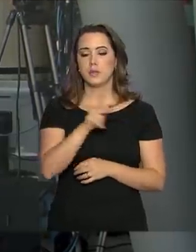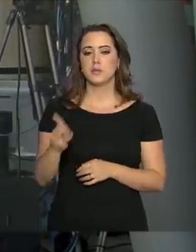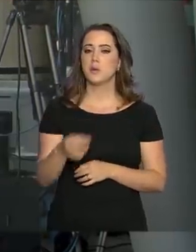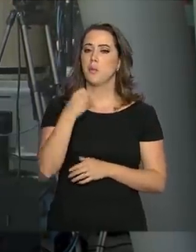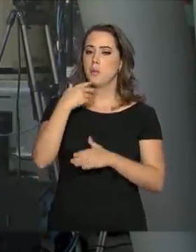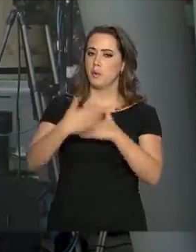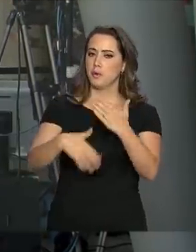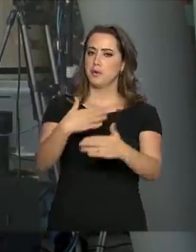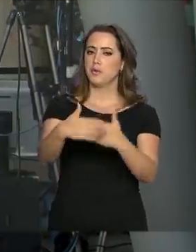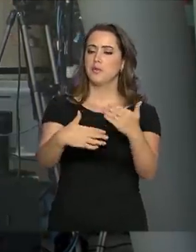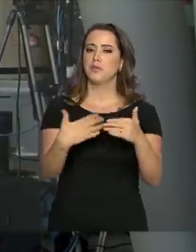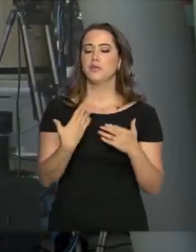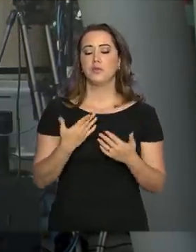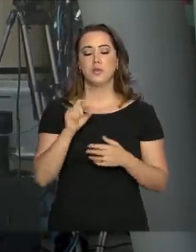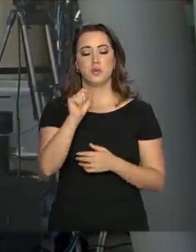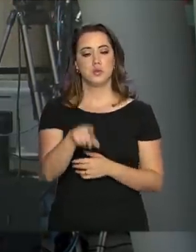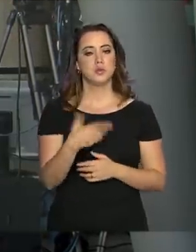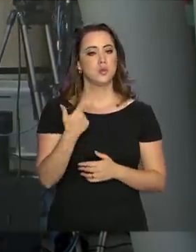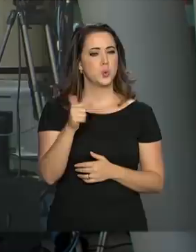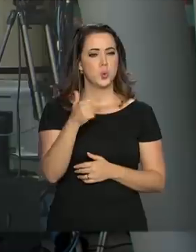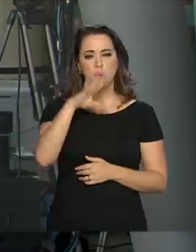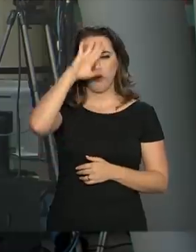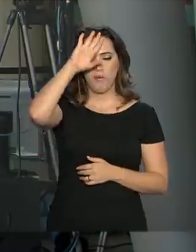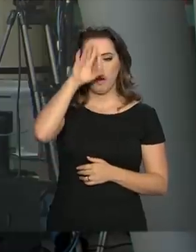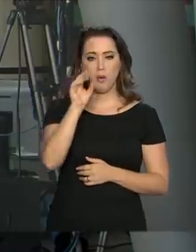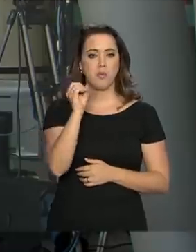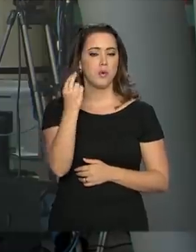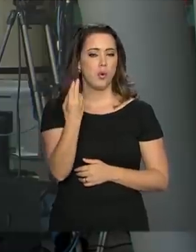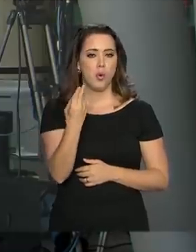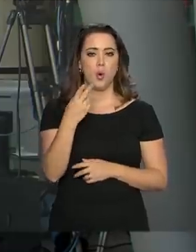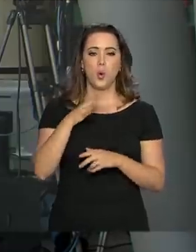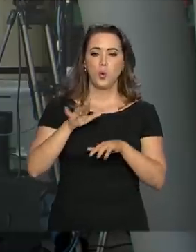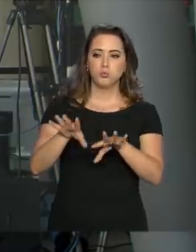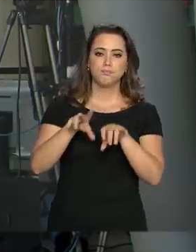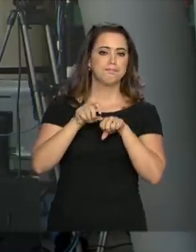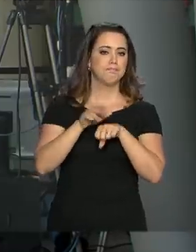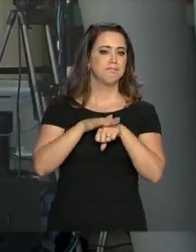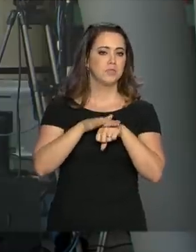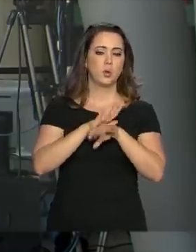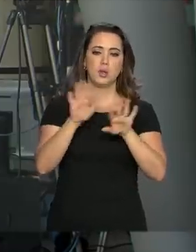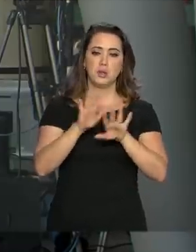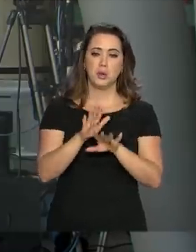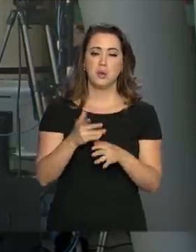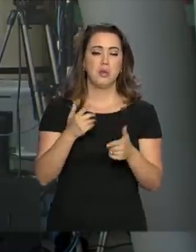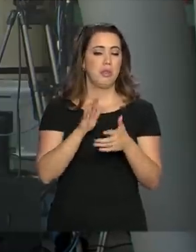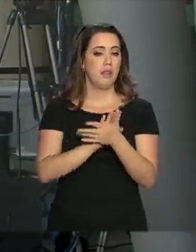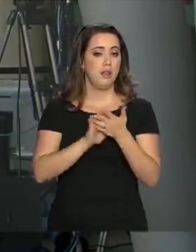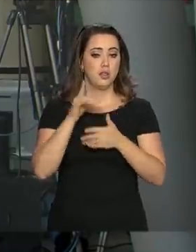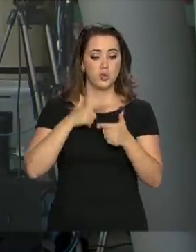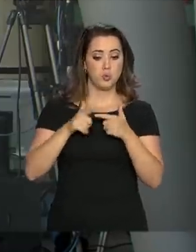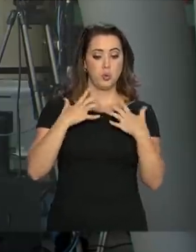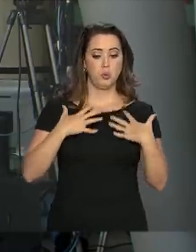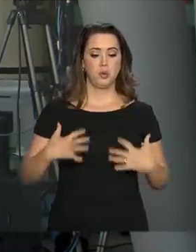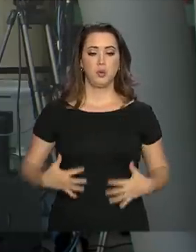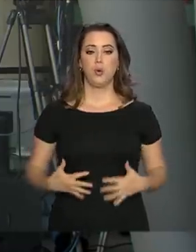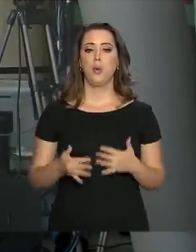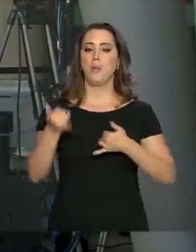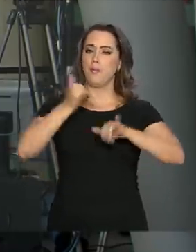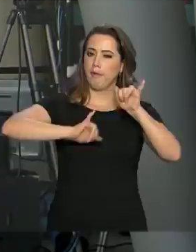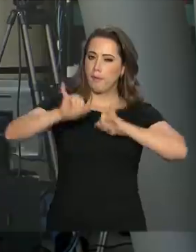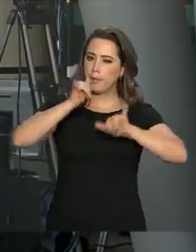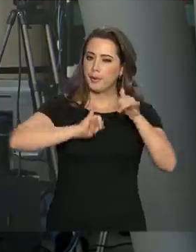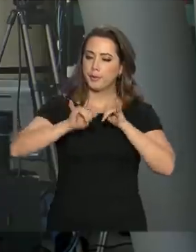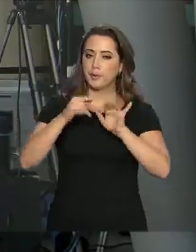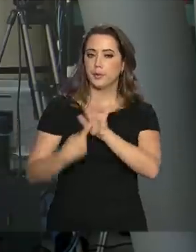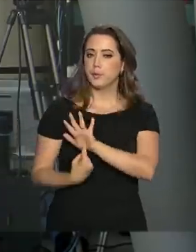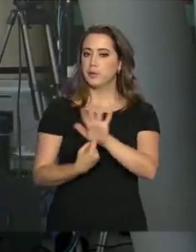boa evolução clínica, segue sem febre ou infecção. Não há disfunções orgânicas e os exames laboratoriais estão